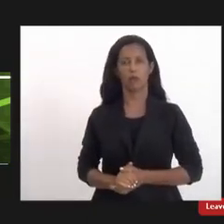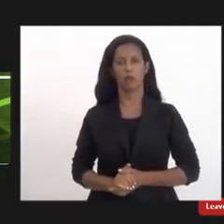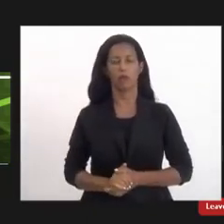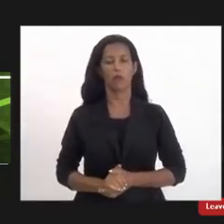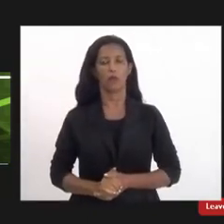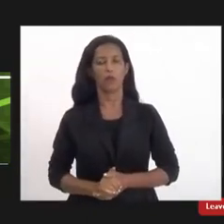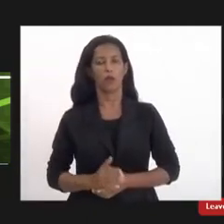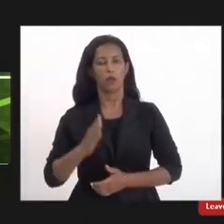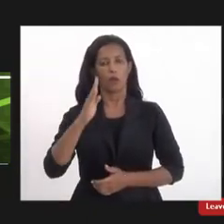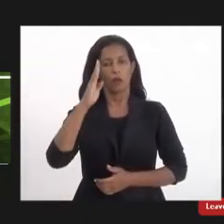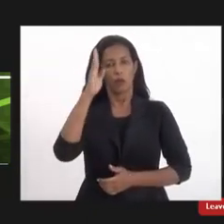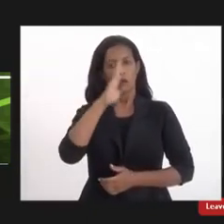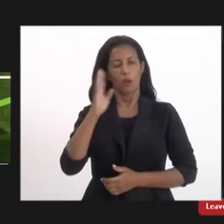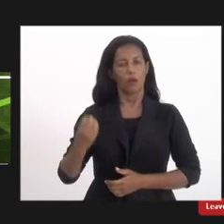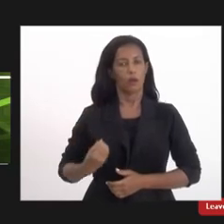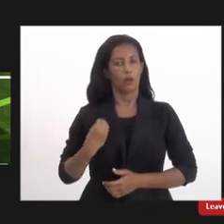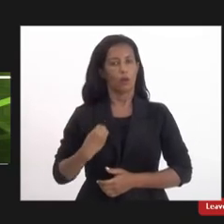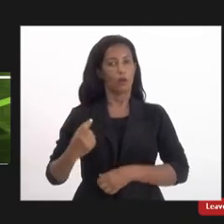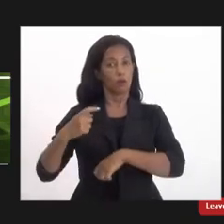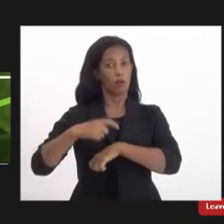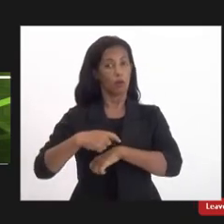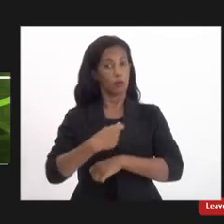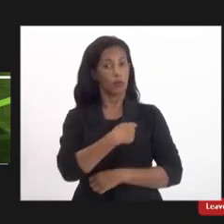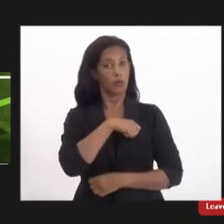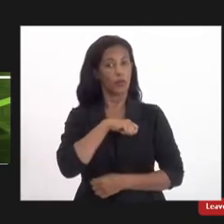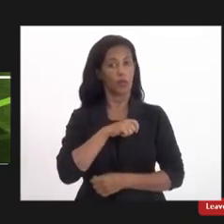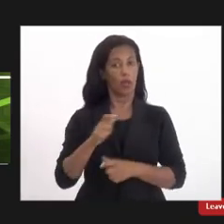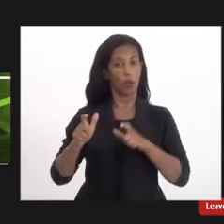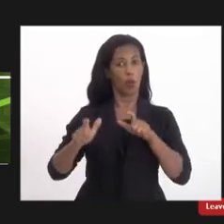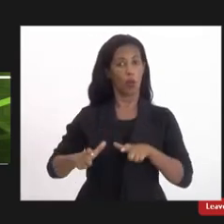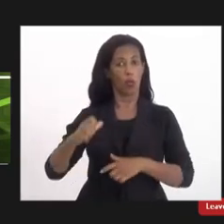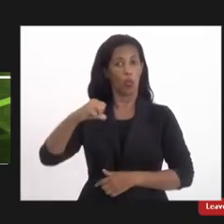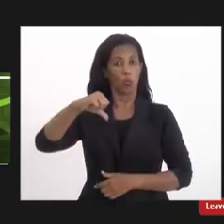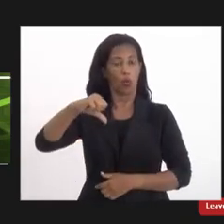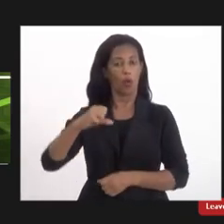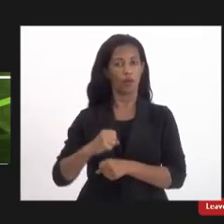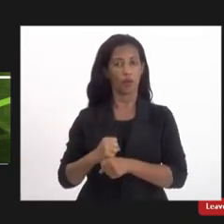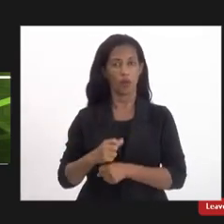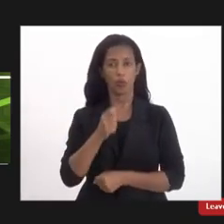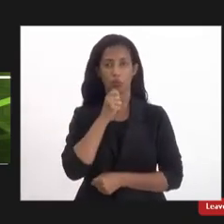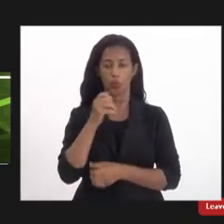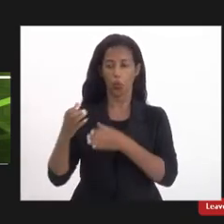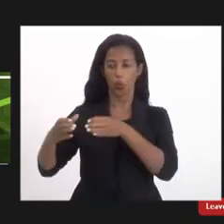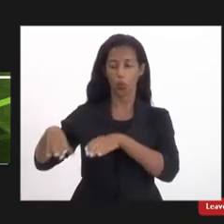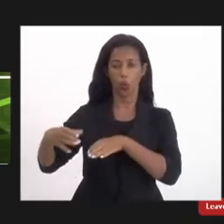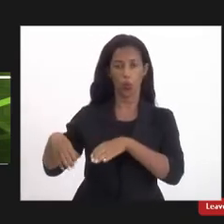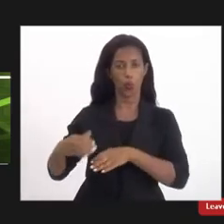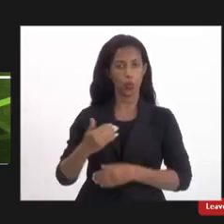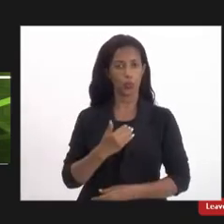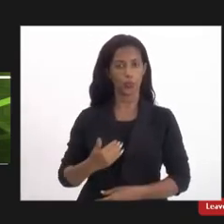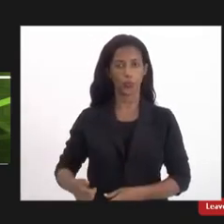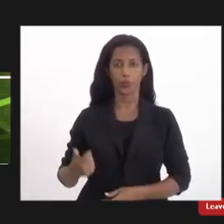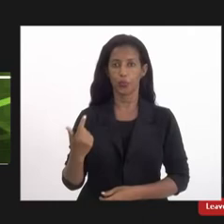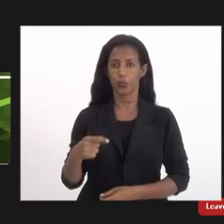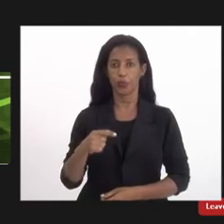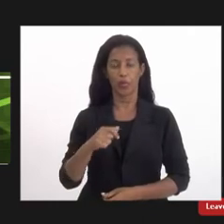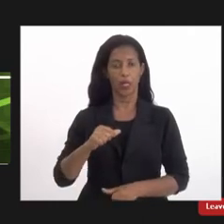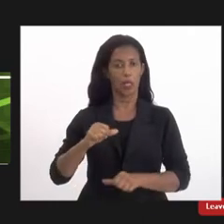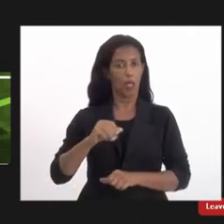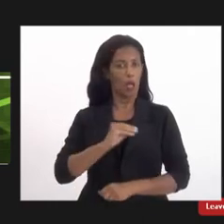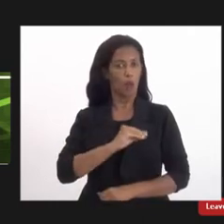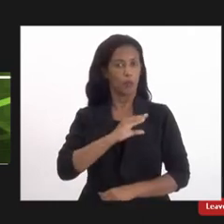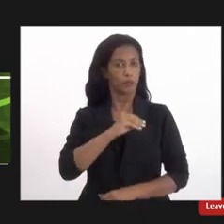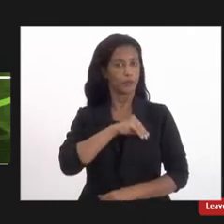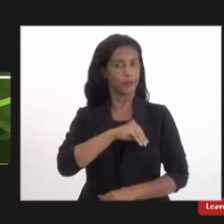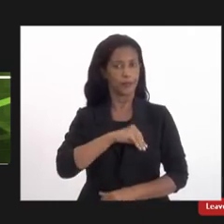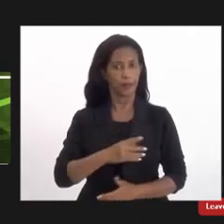onde a gente está aí nove anos sem concurso público, sem reajuste salarial, né?